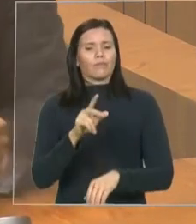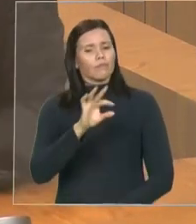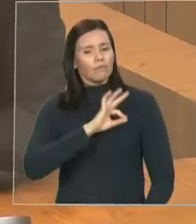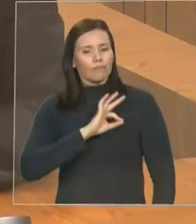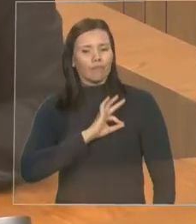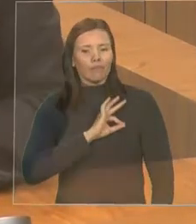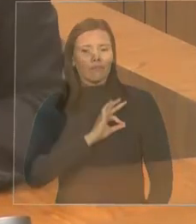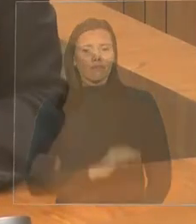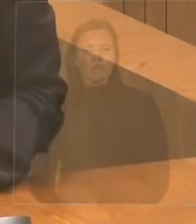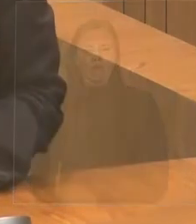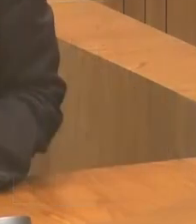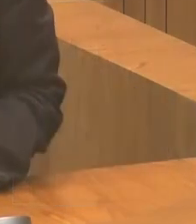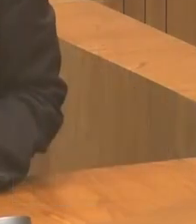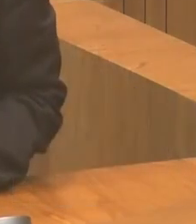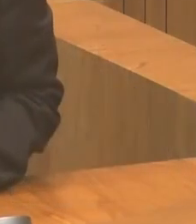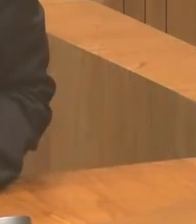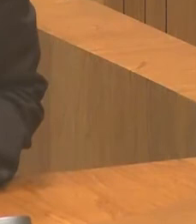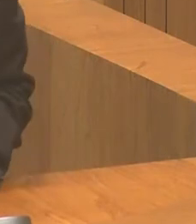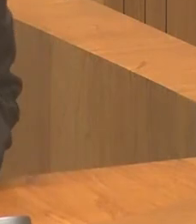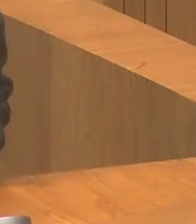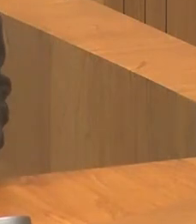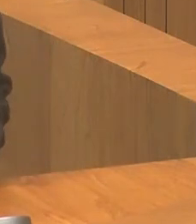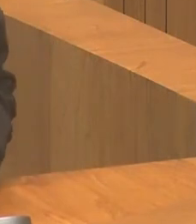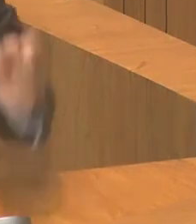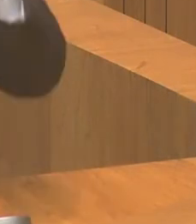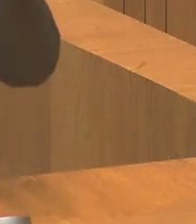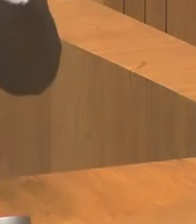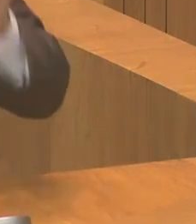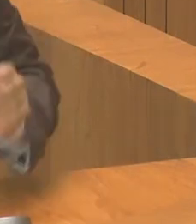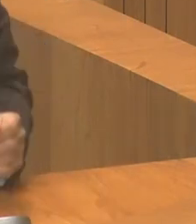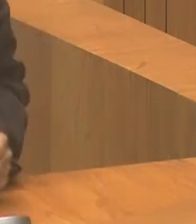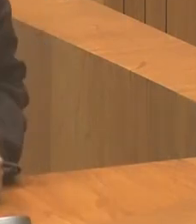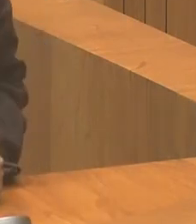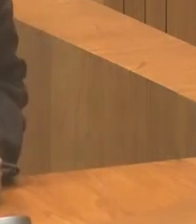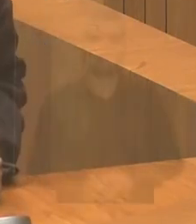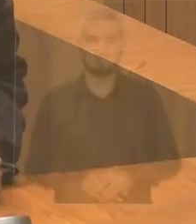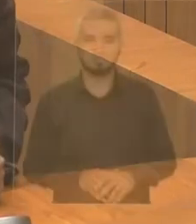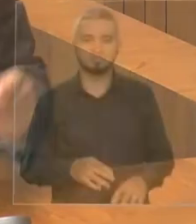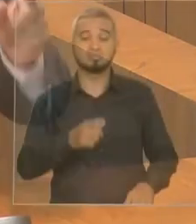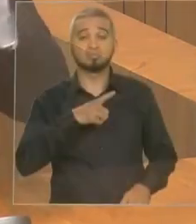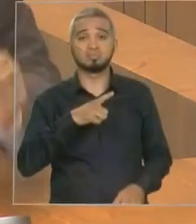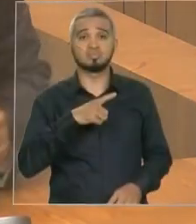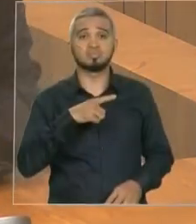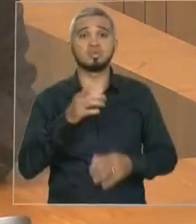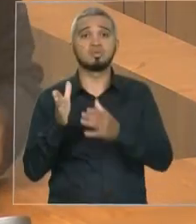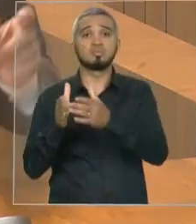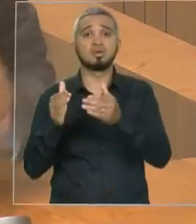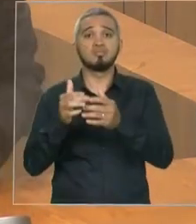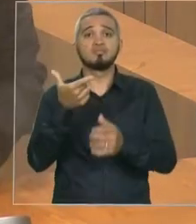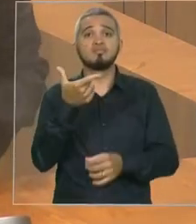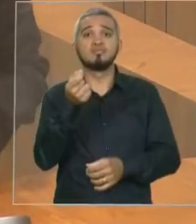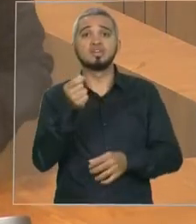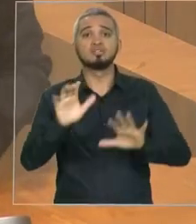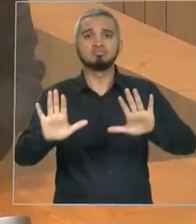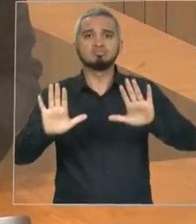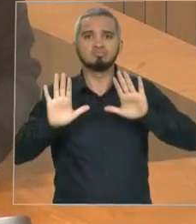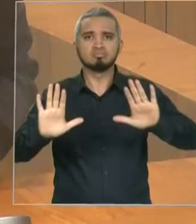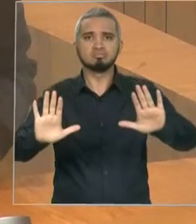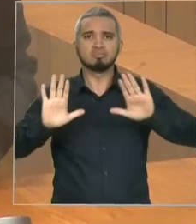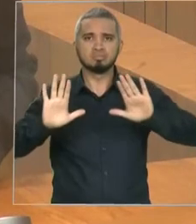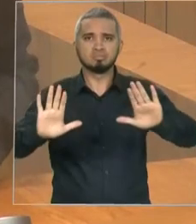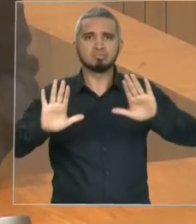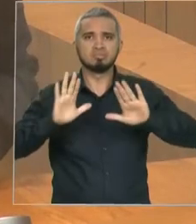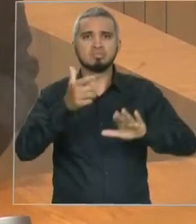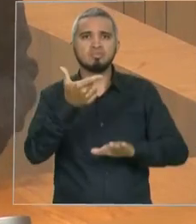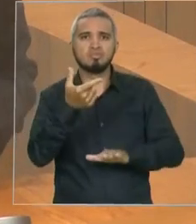20 flexões de braço, deputado Cabo Campos, no dia um capitão, um coronel, disser para o candidato faça 30 flexões de